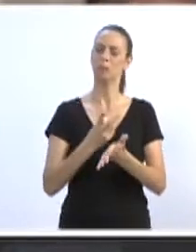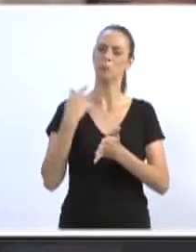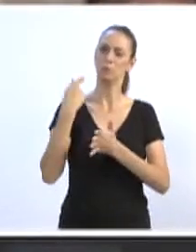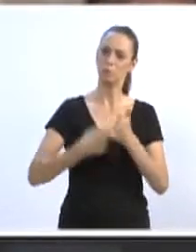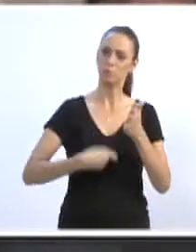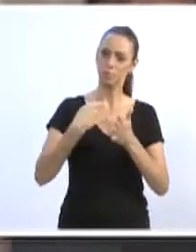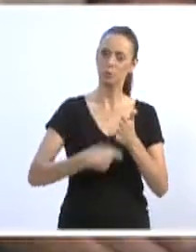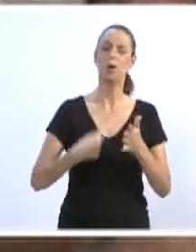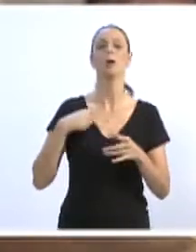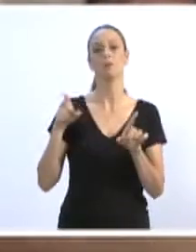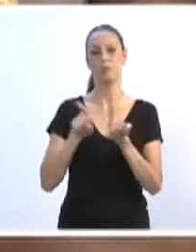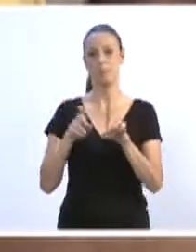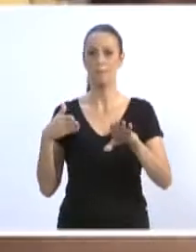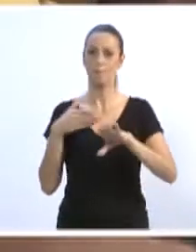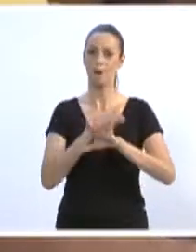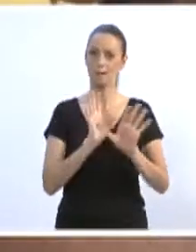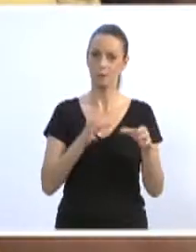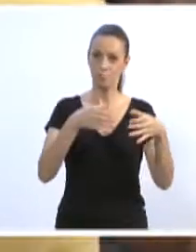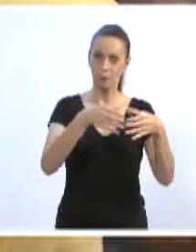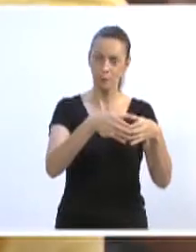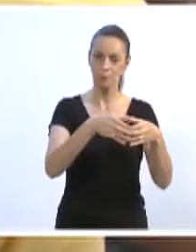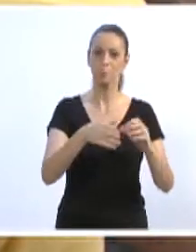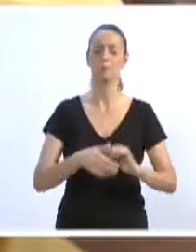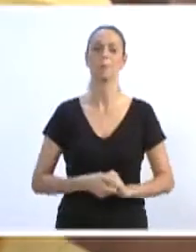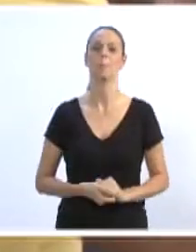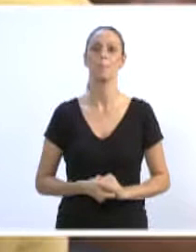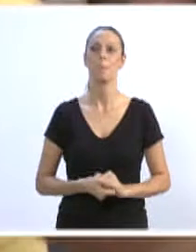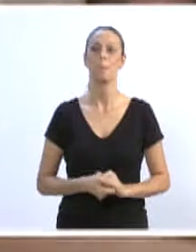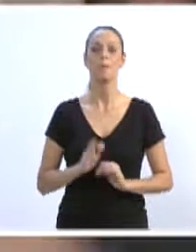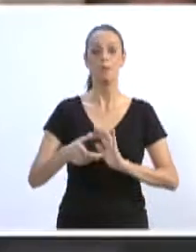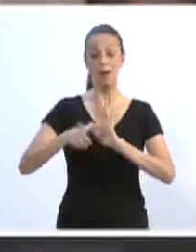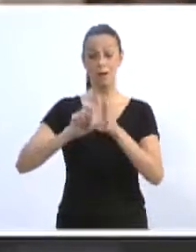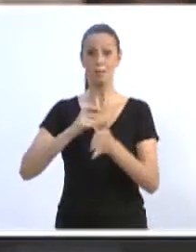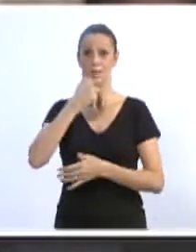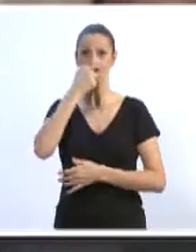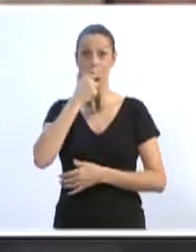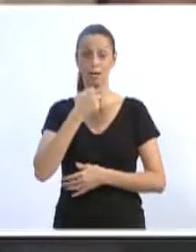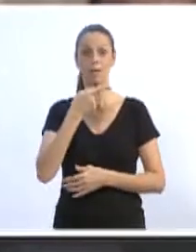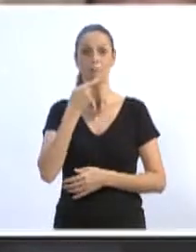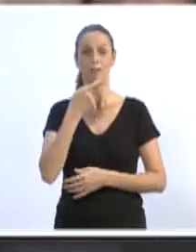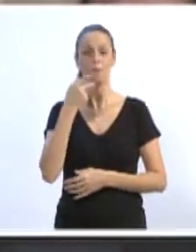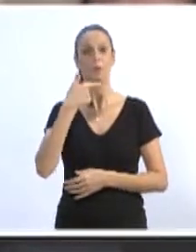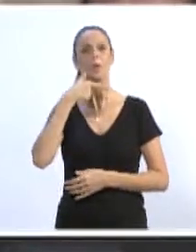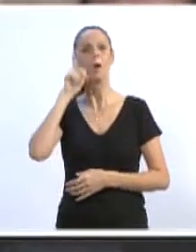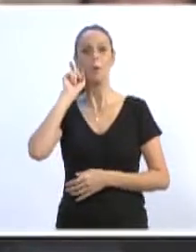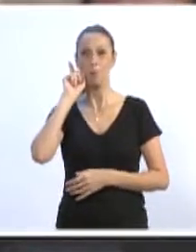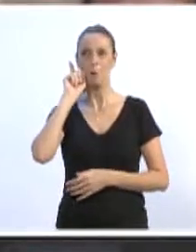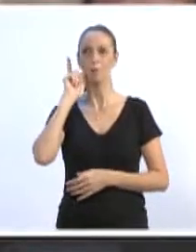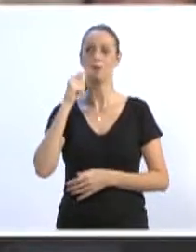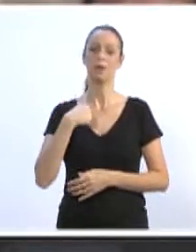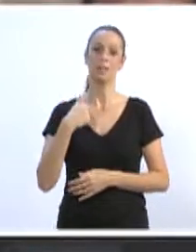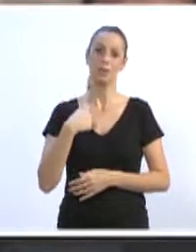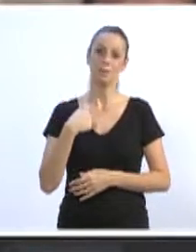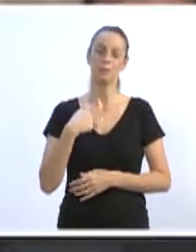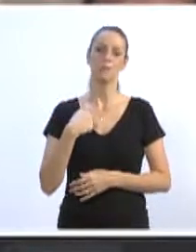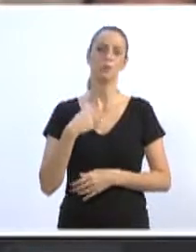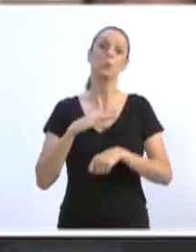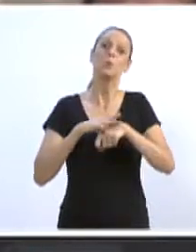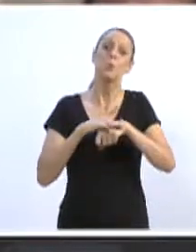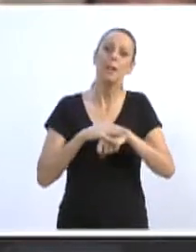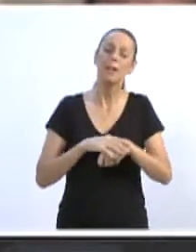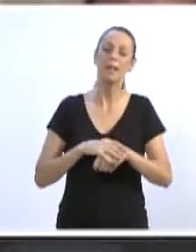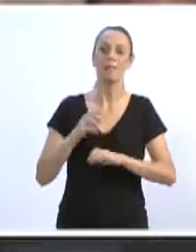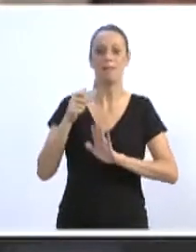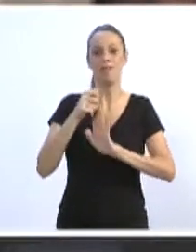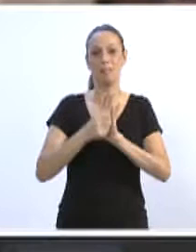faço parte da comissão, até as colocações do Becker ali, eu ontem estava de cama, não teria condições de